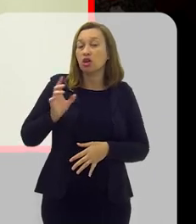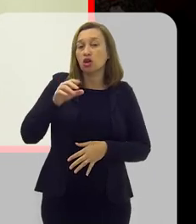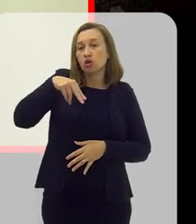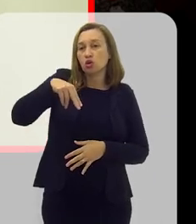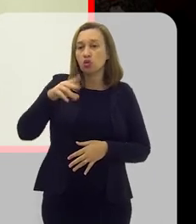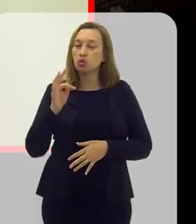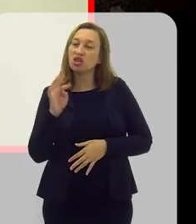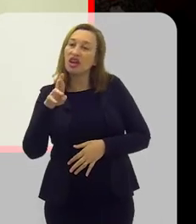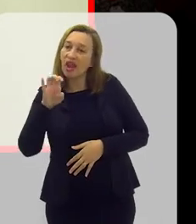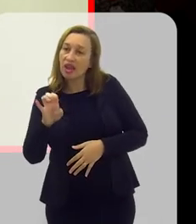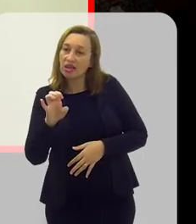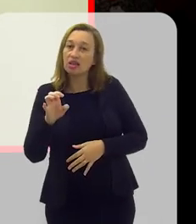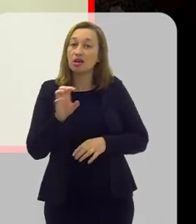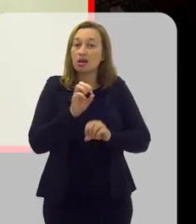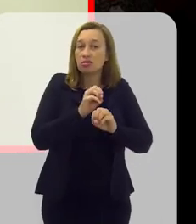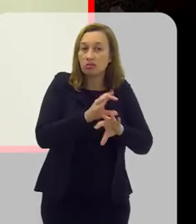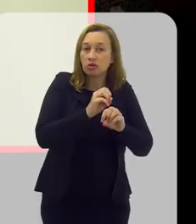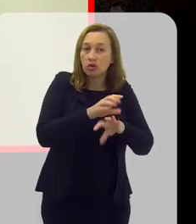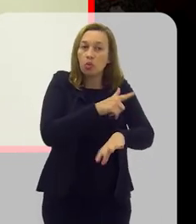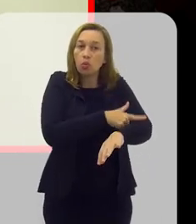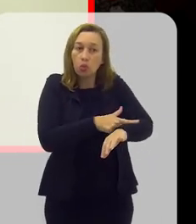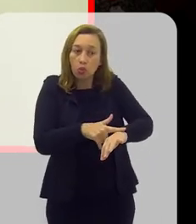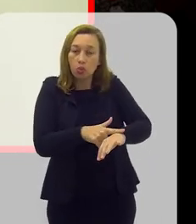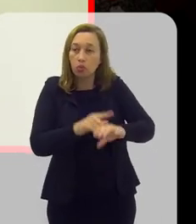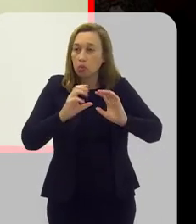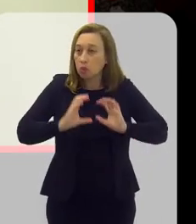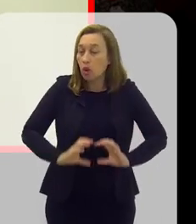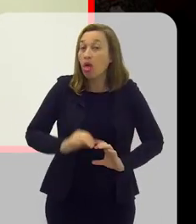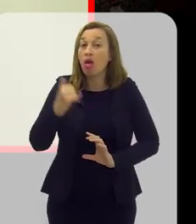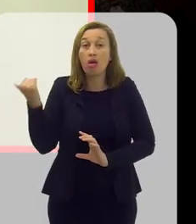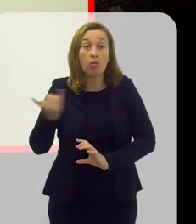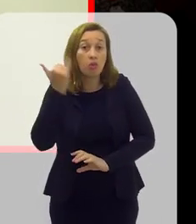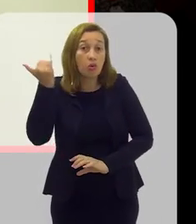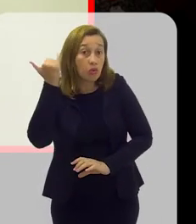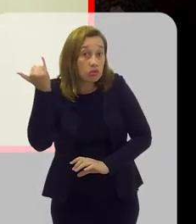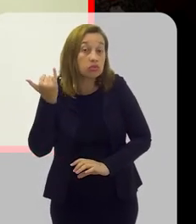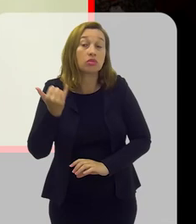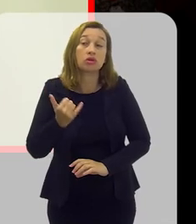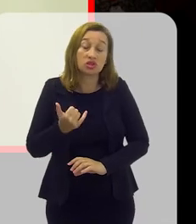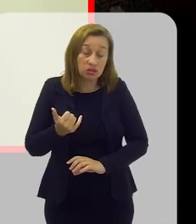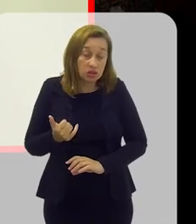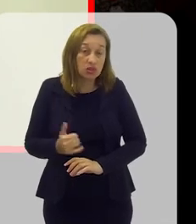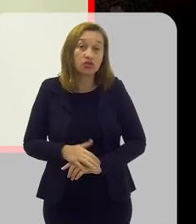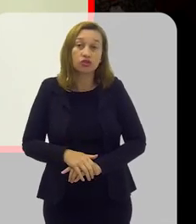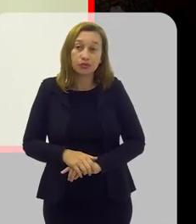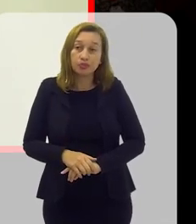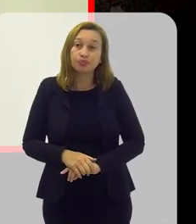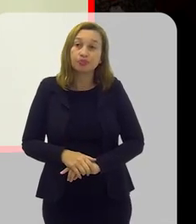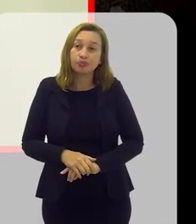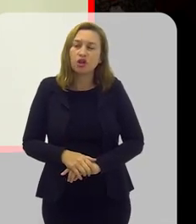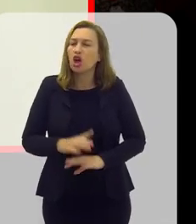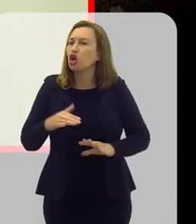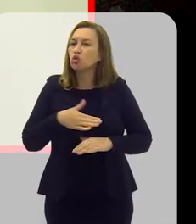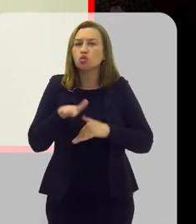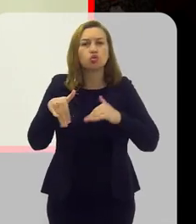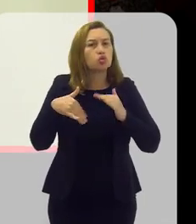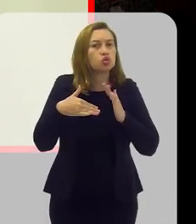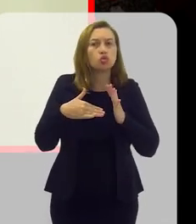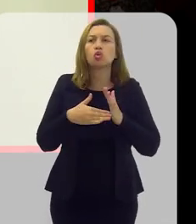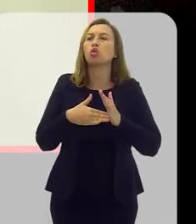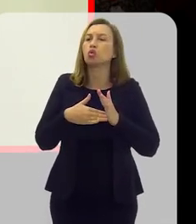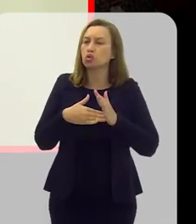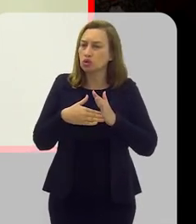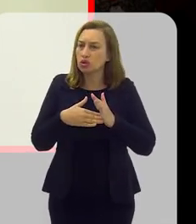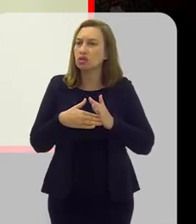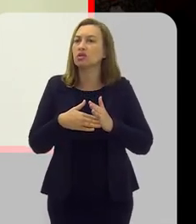educação, o comportamento, ele é muito importante, a disciplina comportamental, ela é muito importante em todos